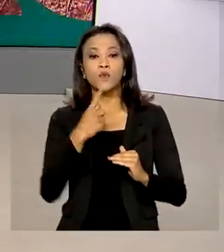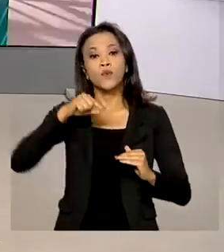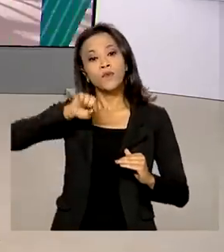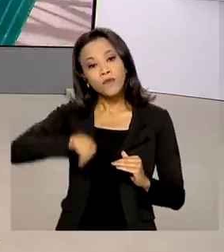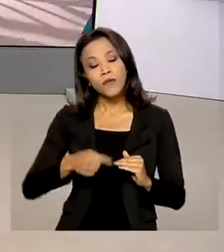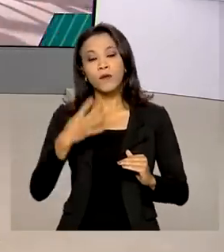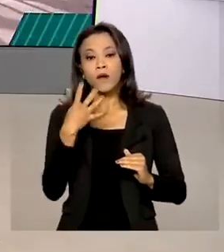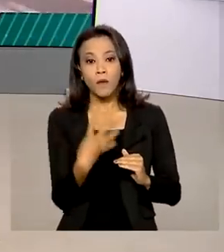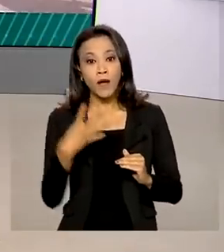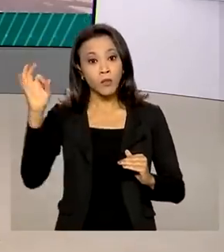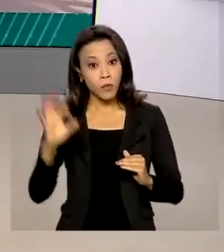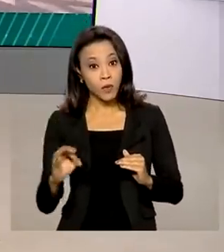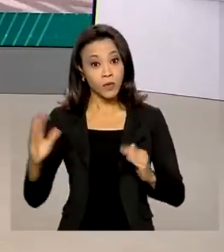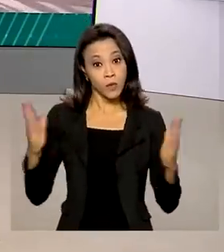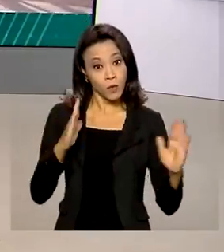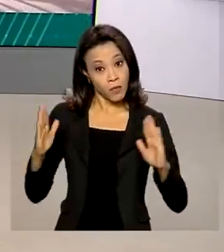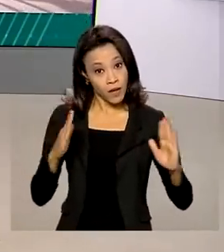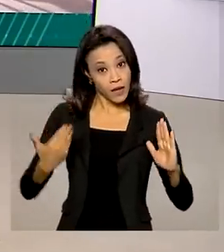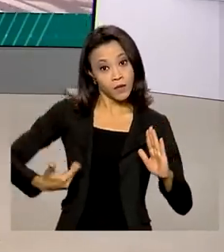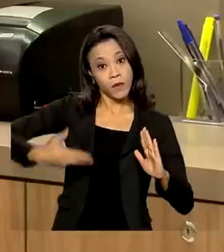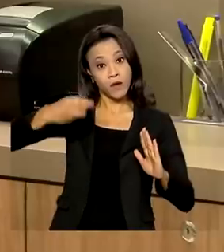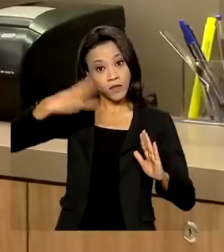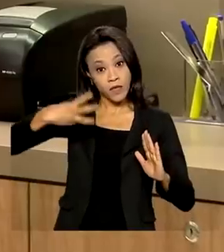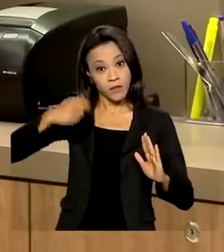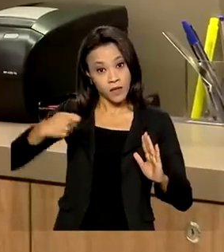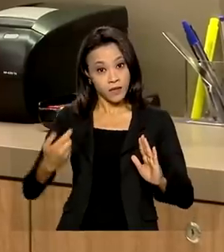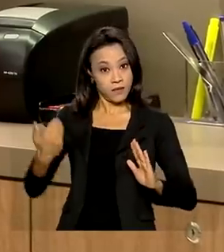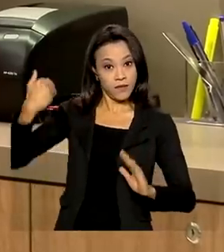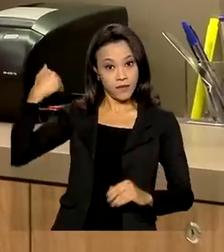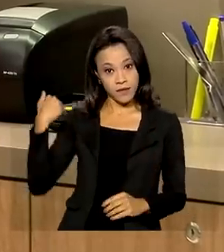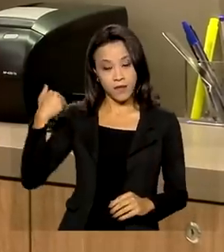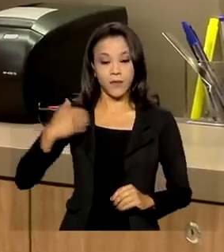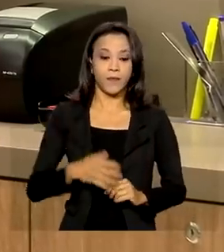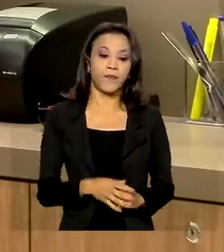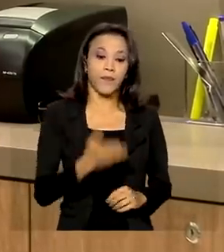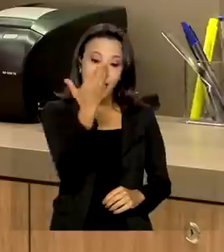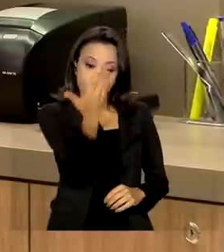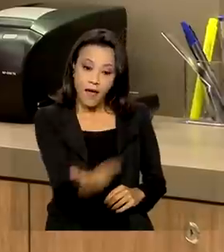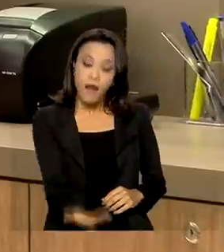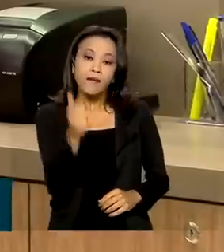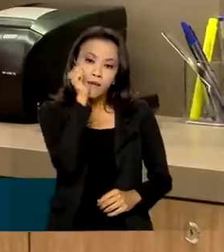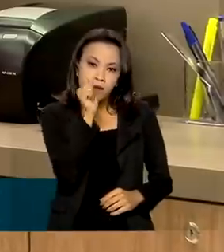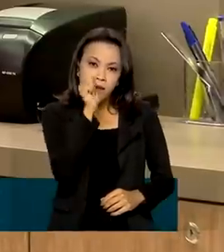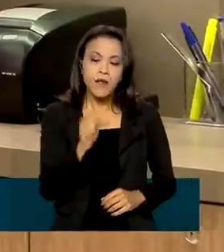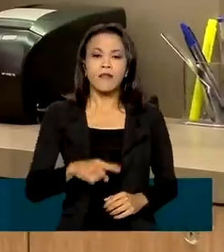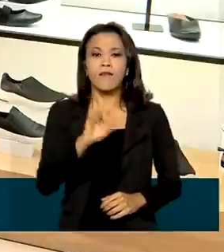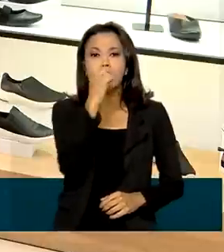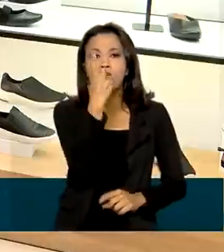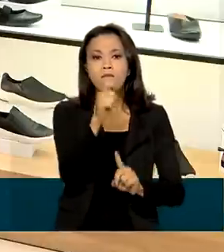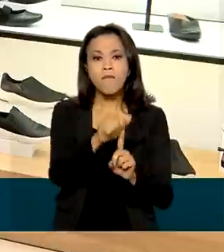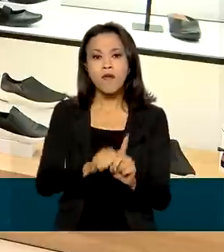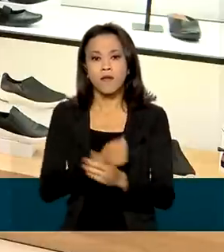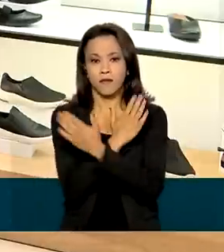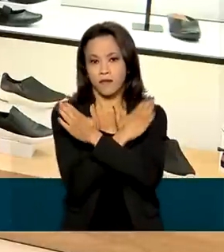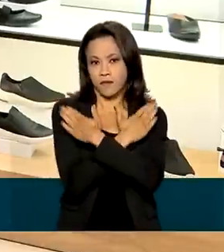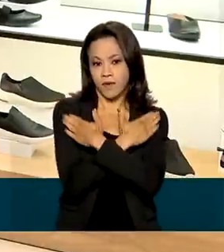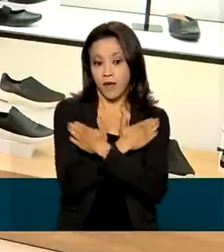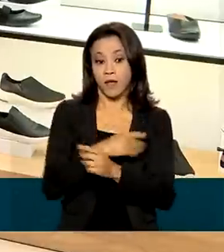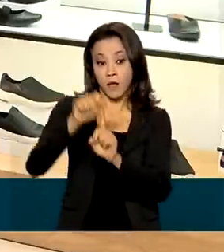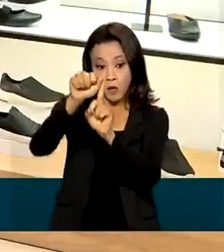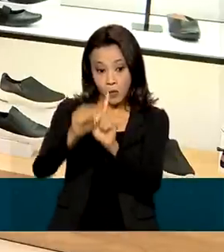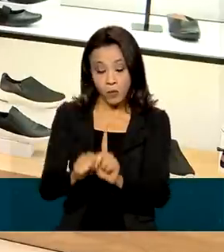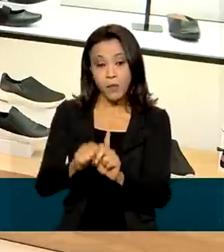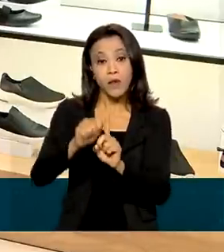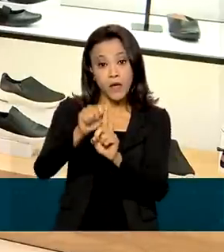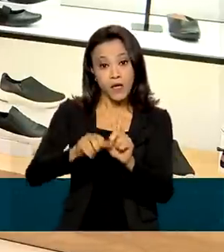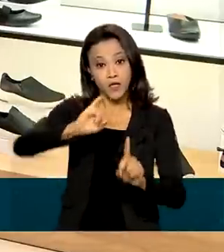em relação ao trimestre anterior. Ângela estava há um mês sem trabalhar. No mês de junho, ela